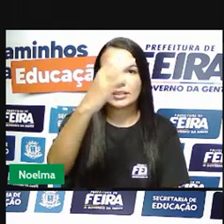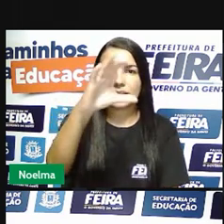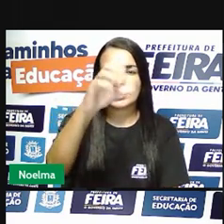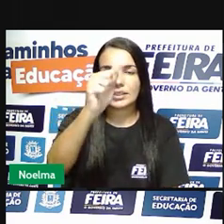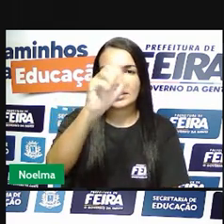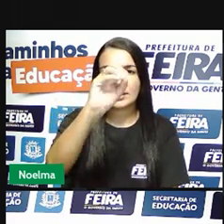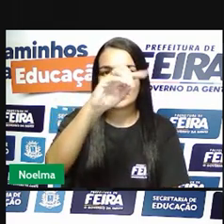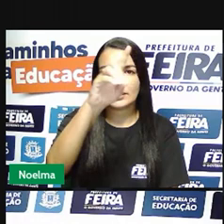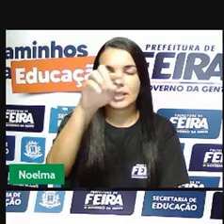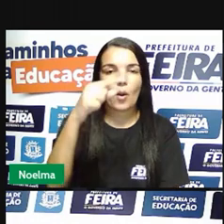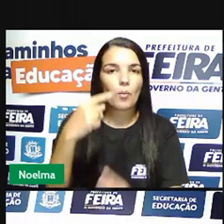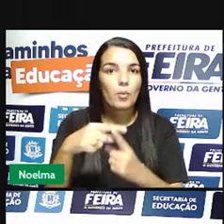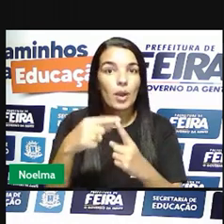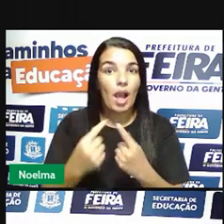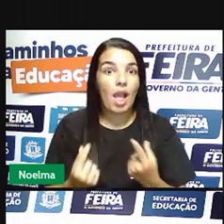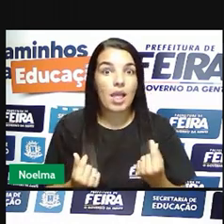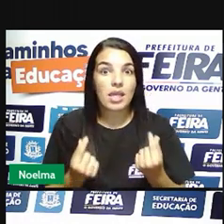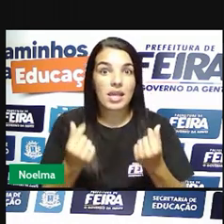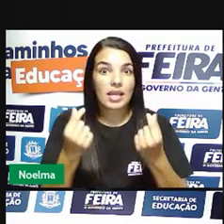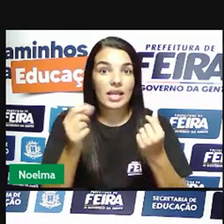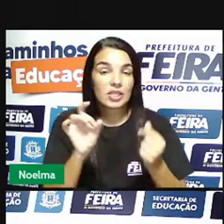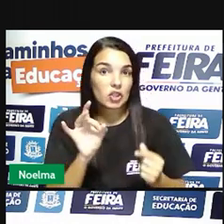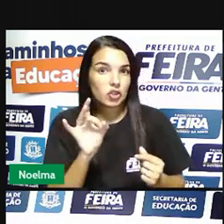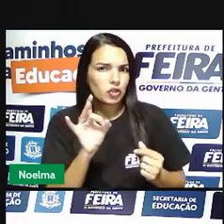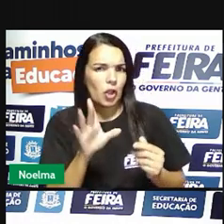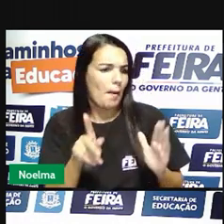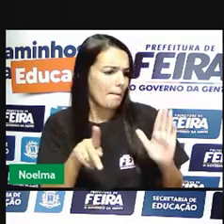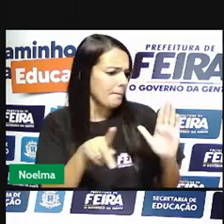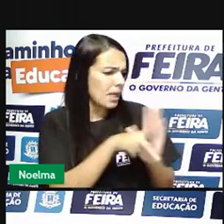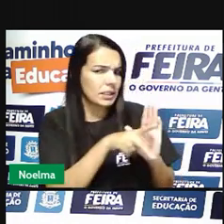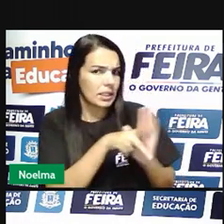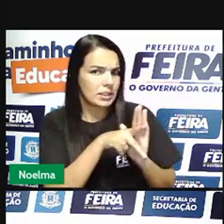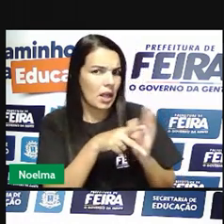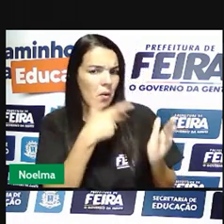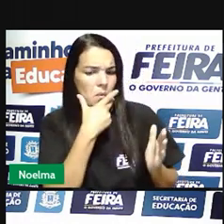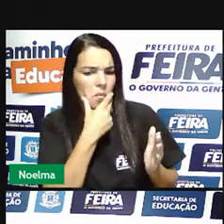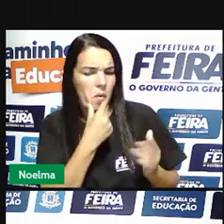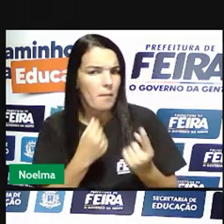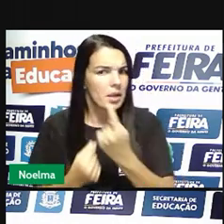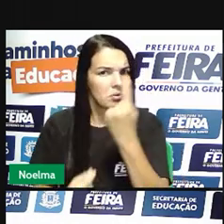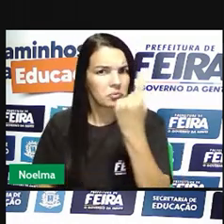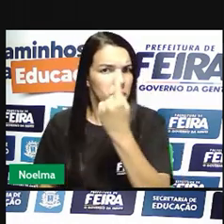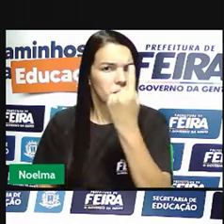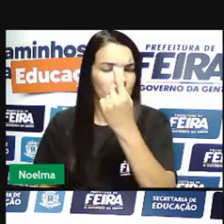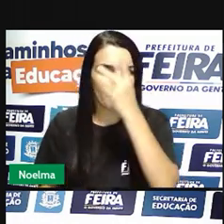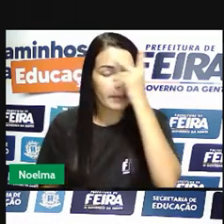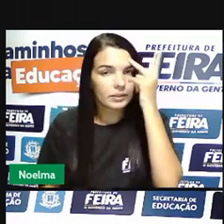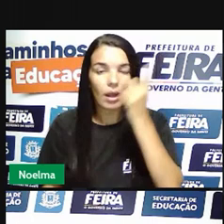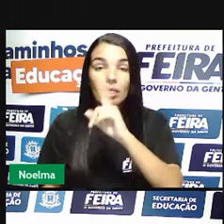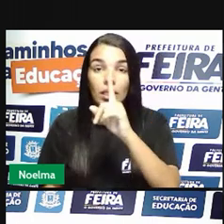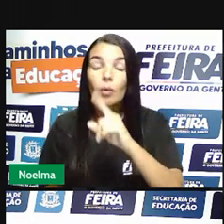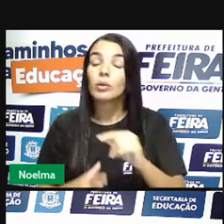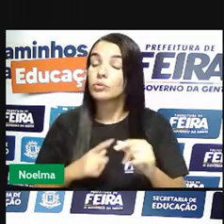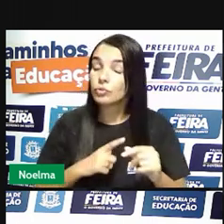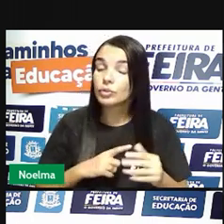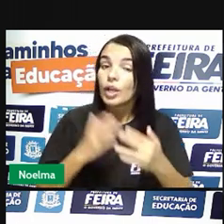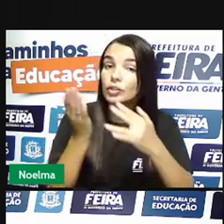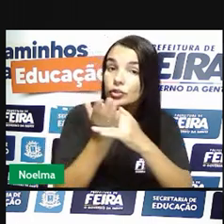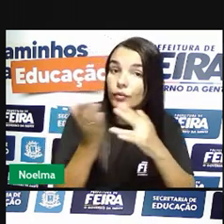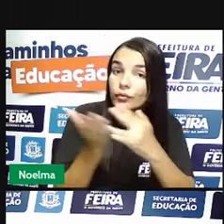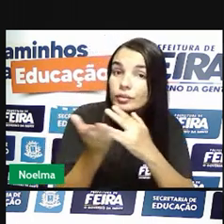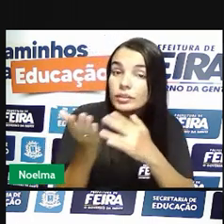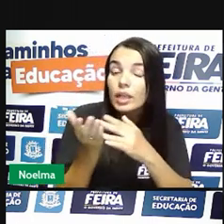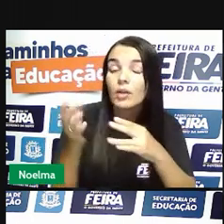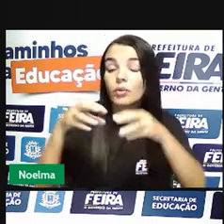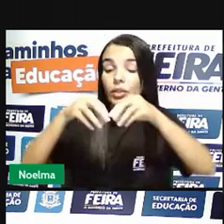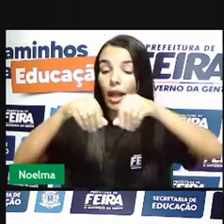A riqueza, ela não se concentrava apenas nas mãos de uma única pessoa. Havia uma divisão de terras ali,